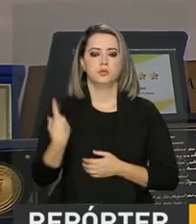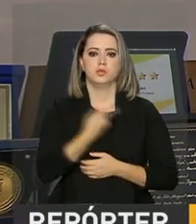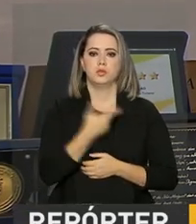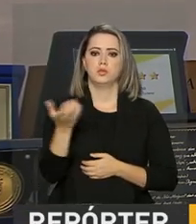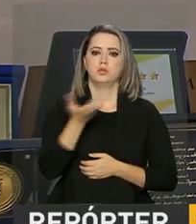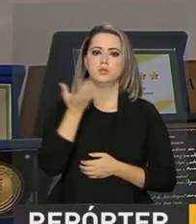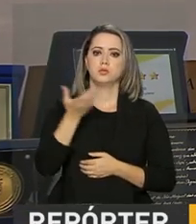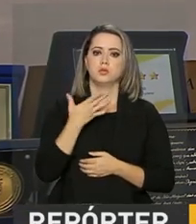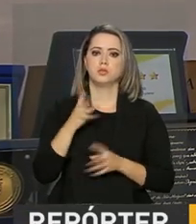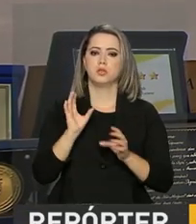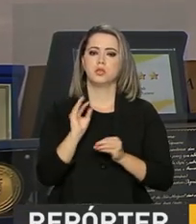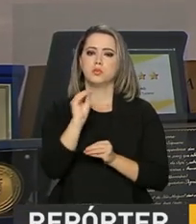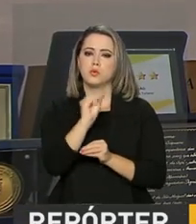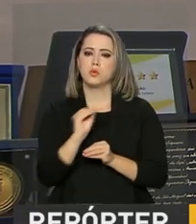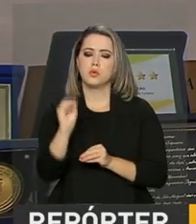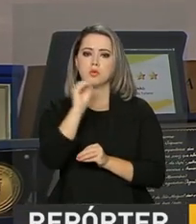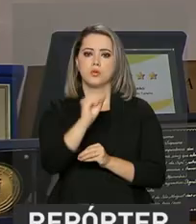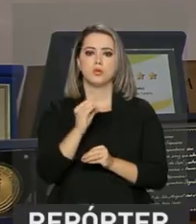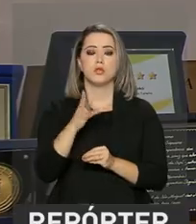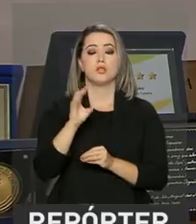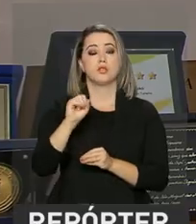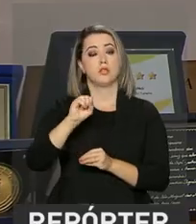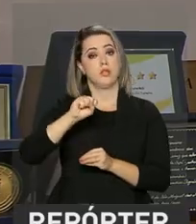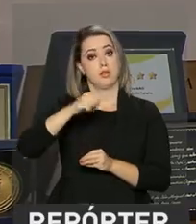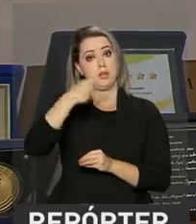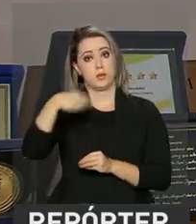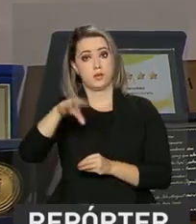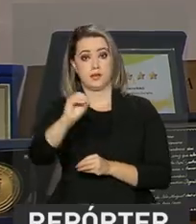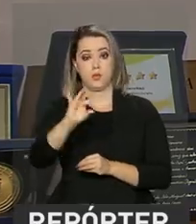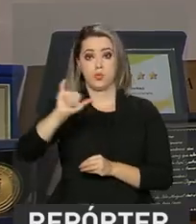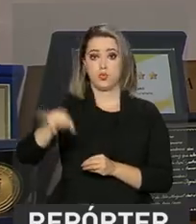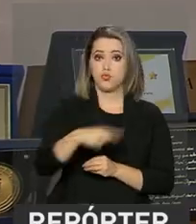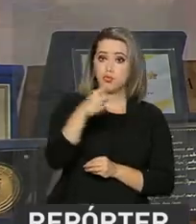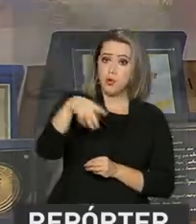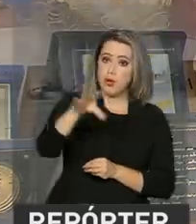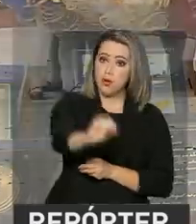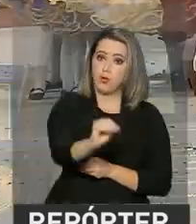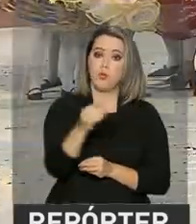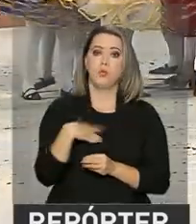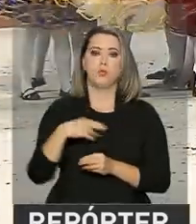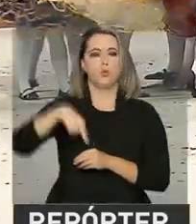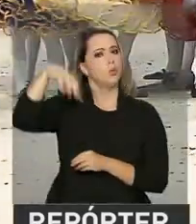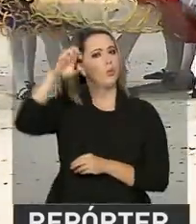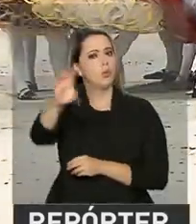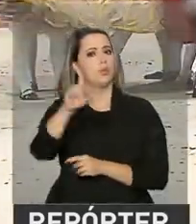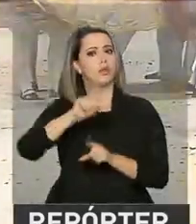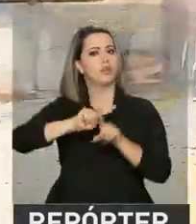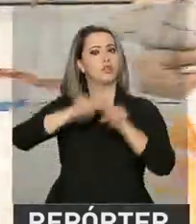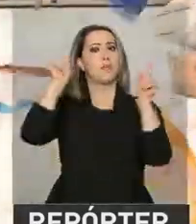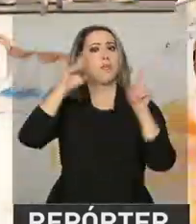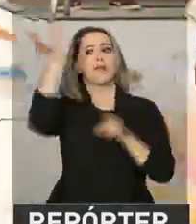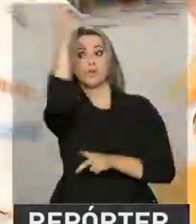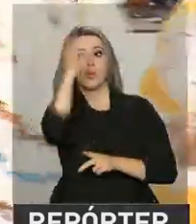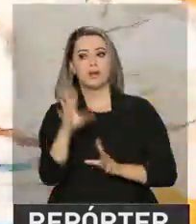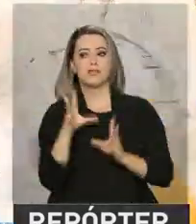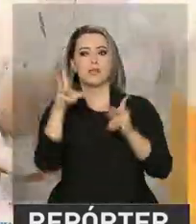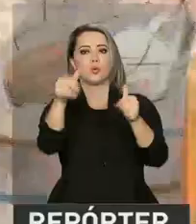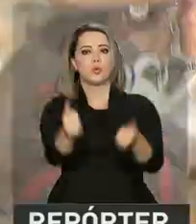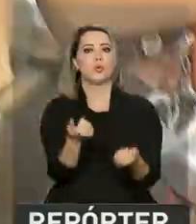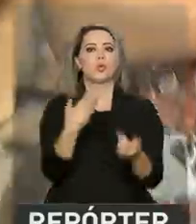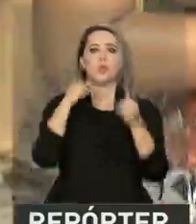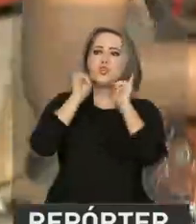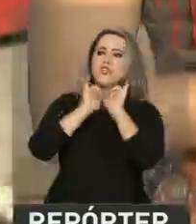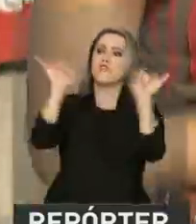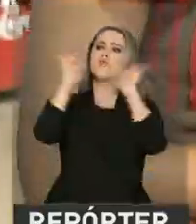fosse tratado não como São João do Nordeste, mas como São João do Brasil. E sendo divulgado em todo o nosso país, em outros